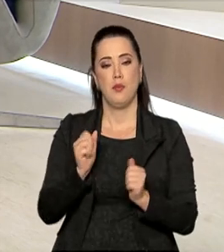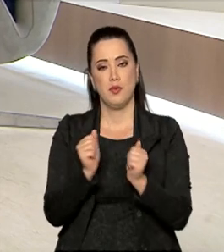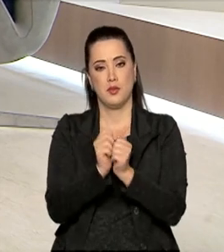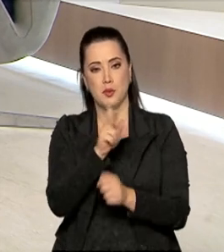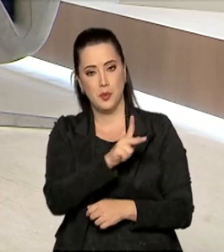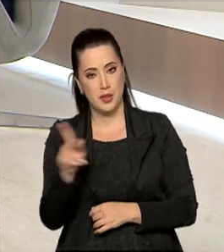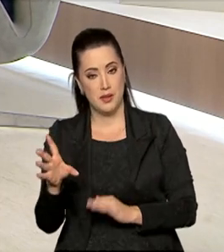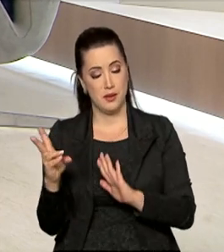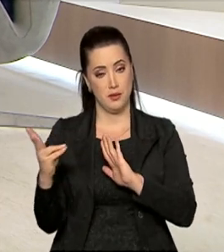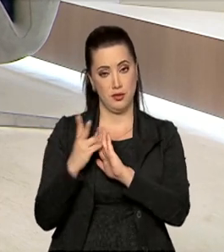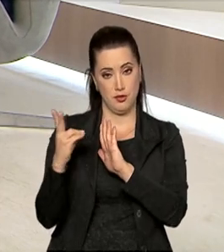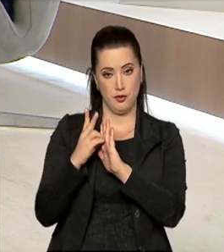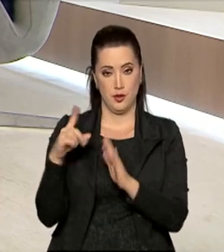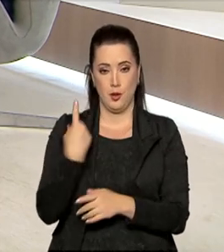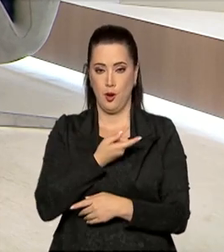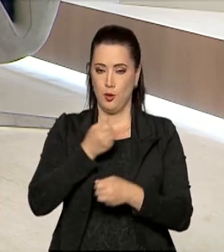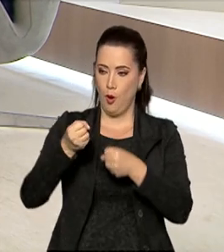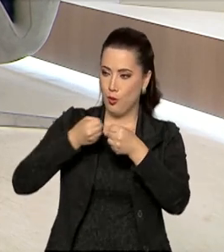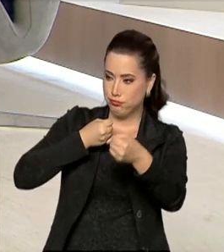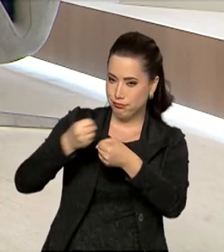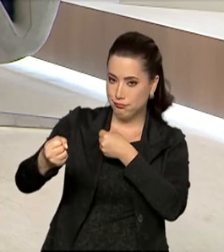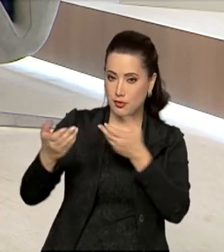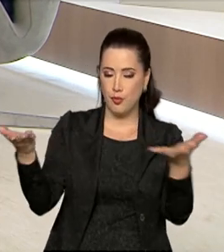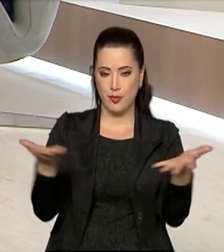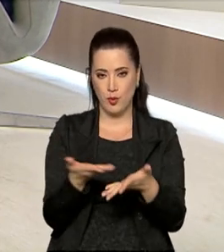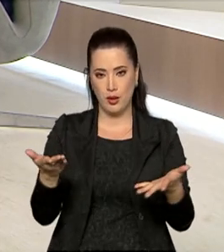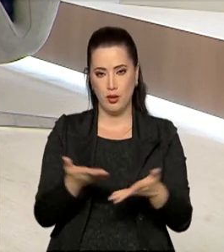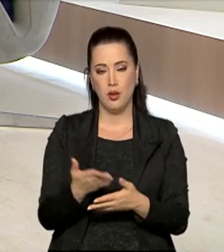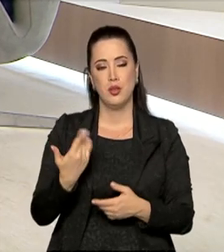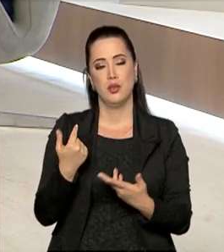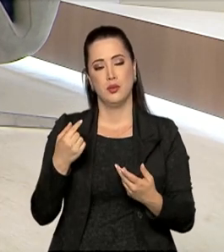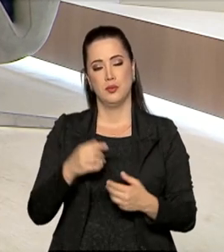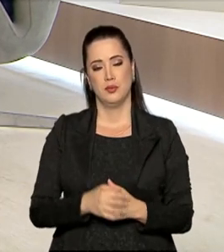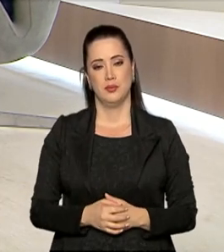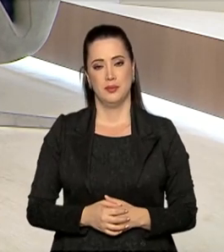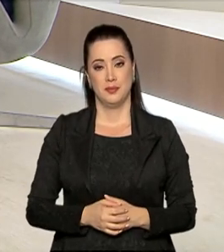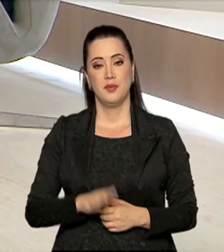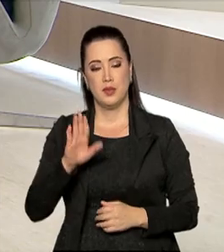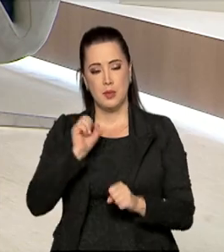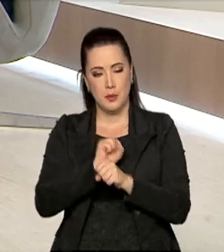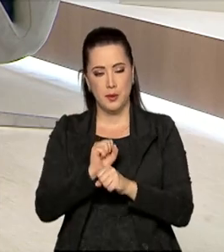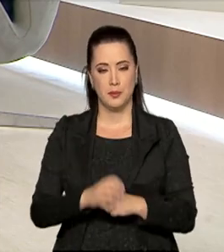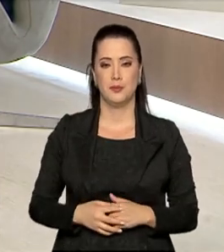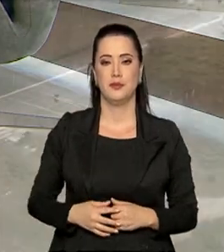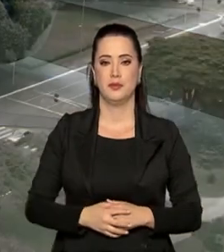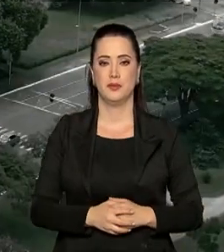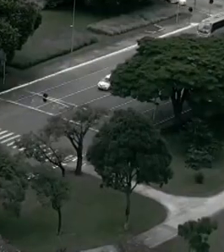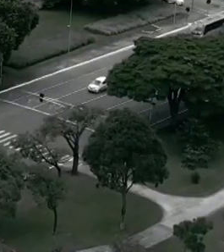o presidente da FUNAI, que é o nosso entrevistado nessa edição do Brasil em Pauta. Não saia daí.